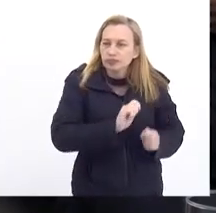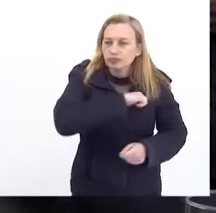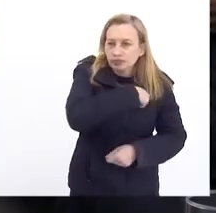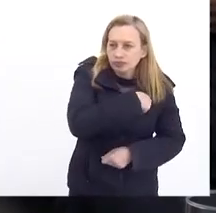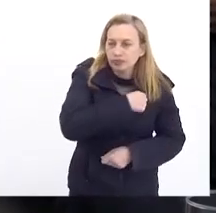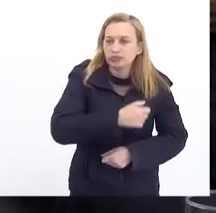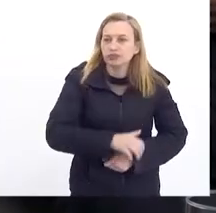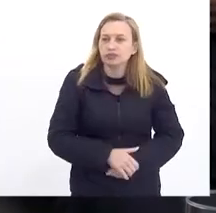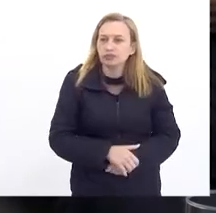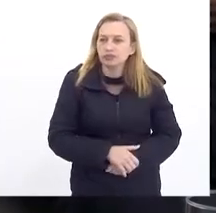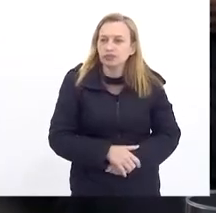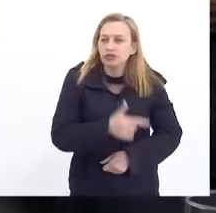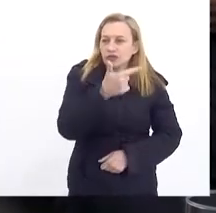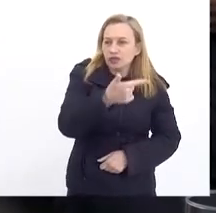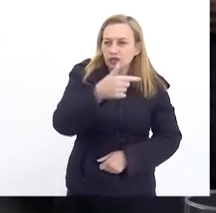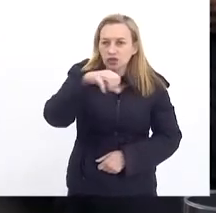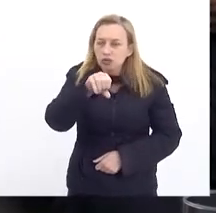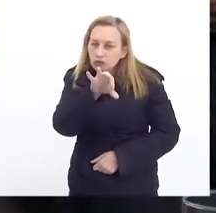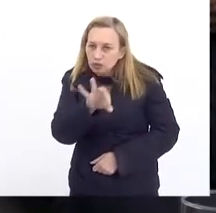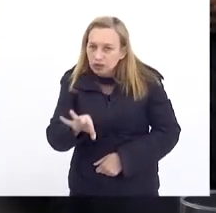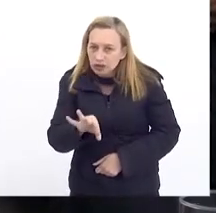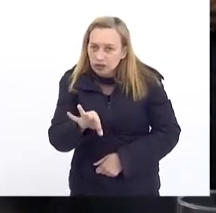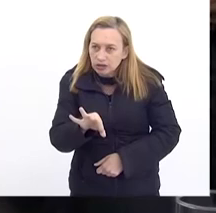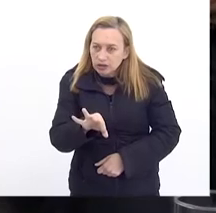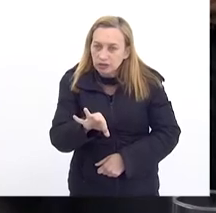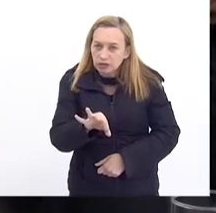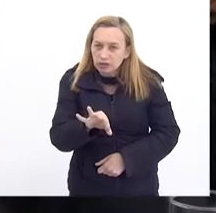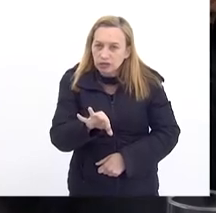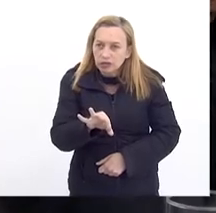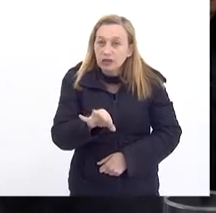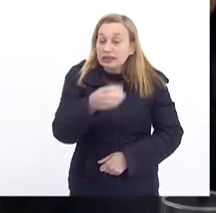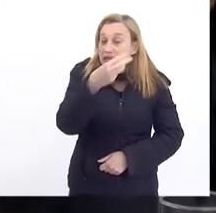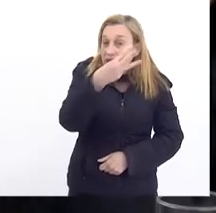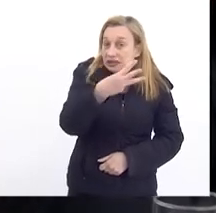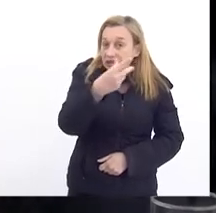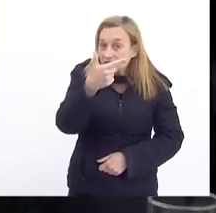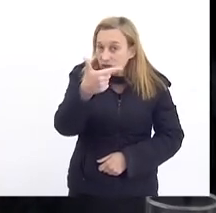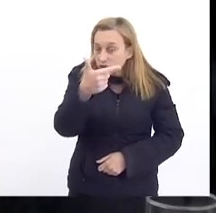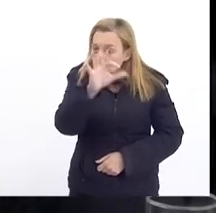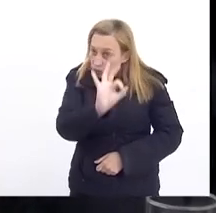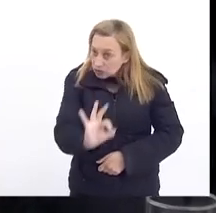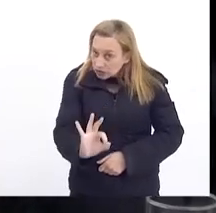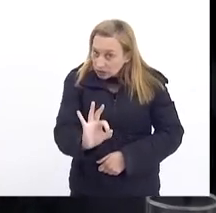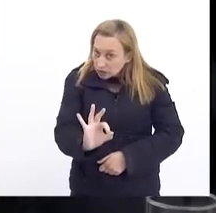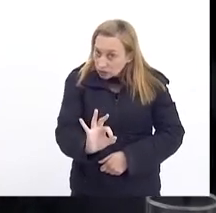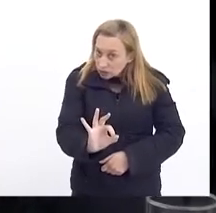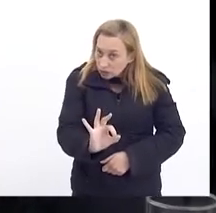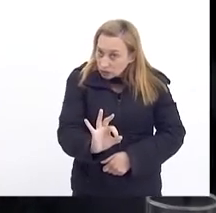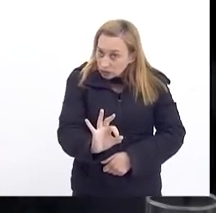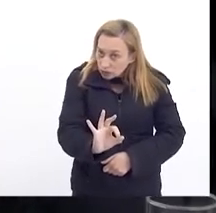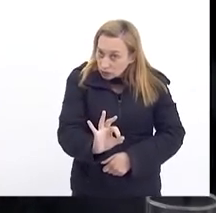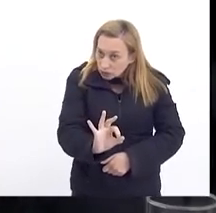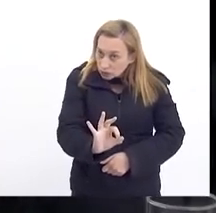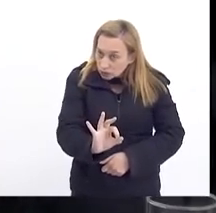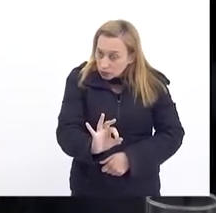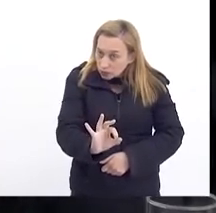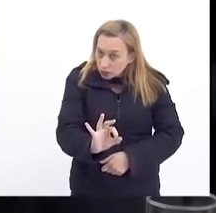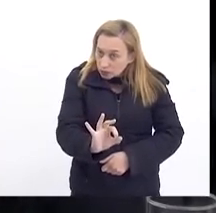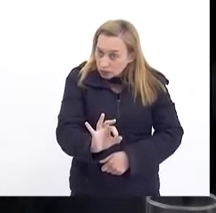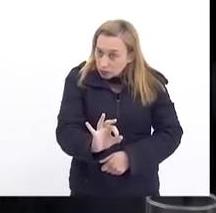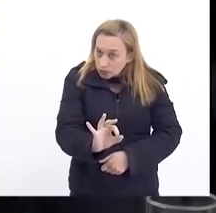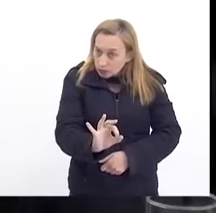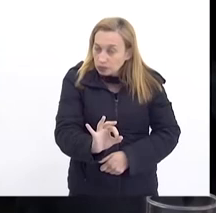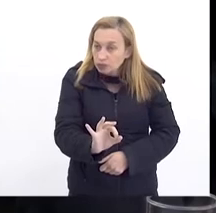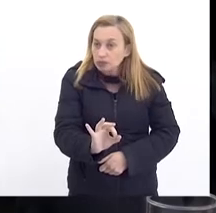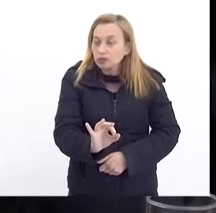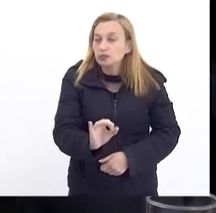Onde dos 29% Aliás Onde dos 32% Da carga Tributária